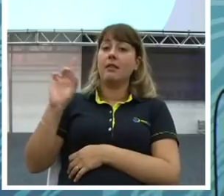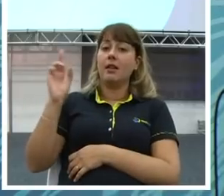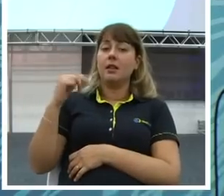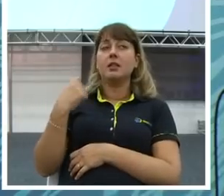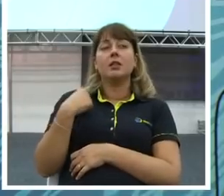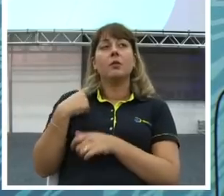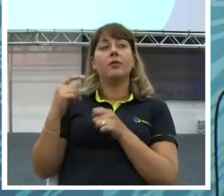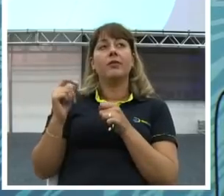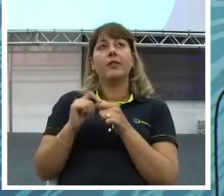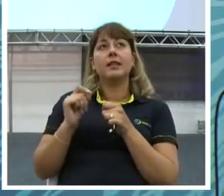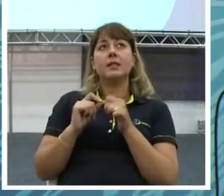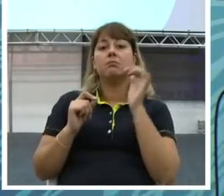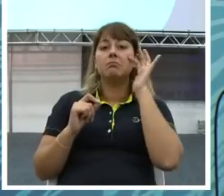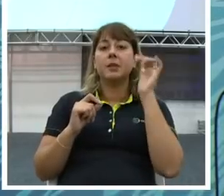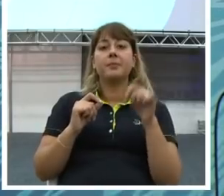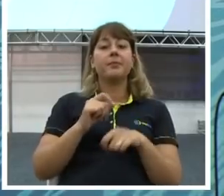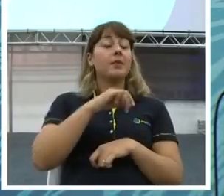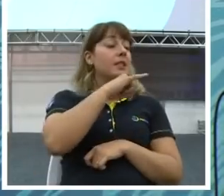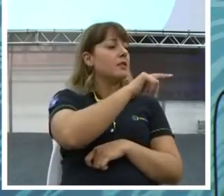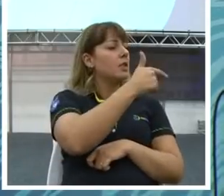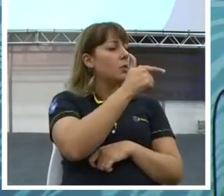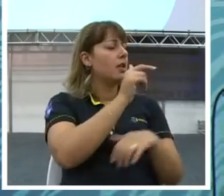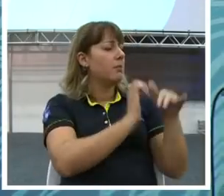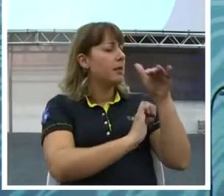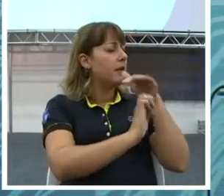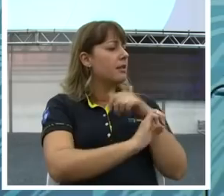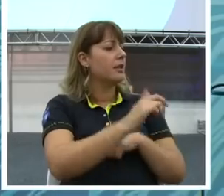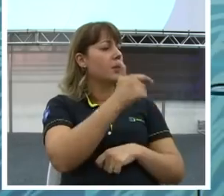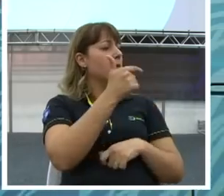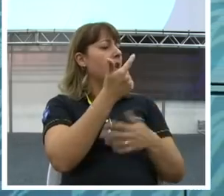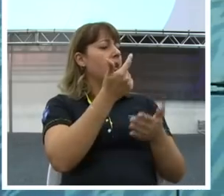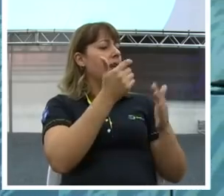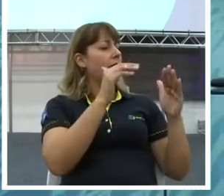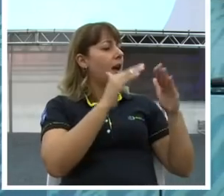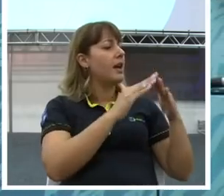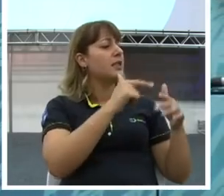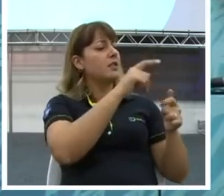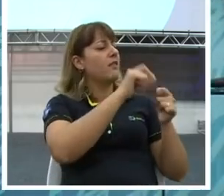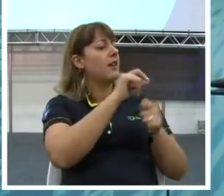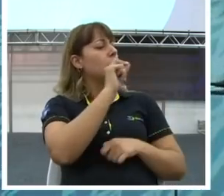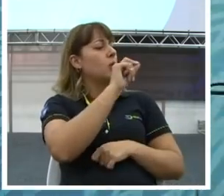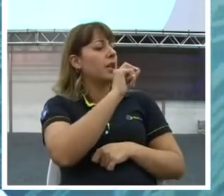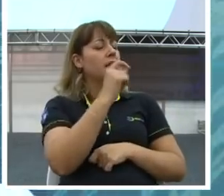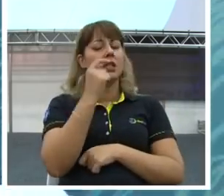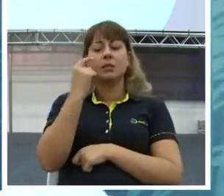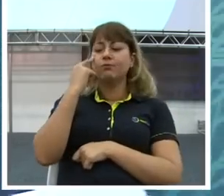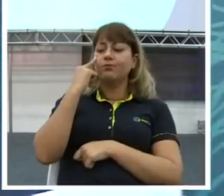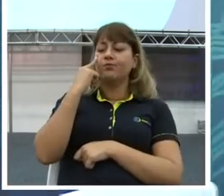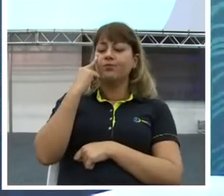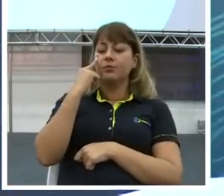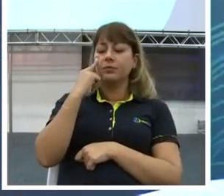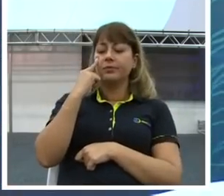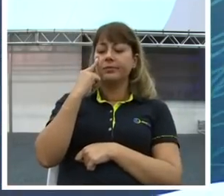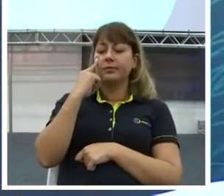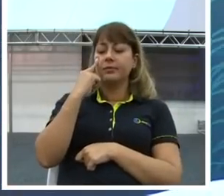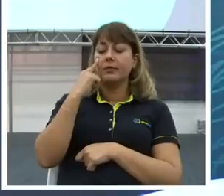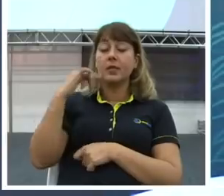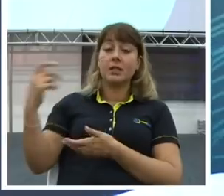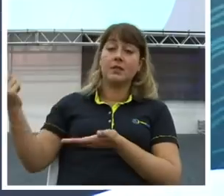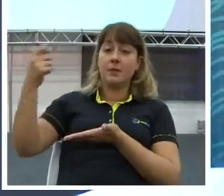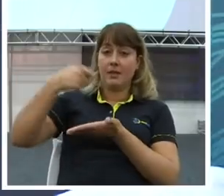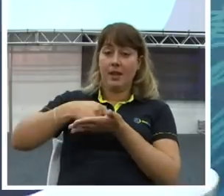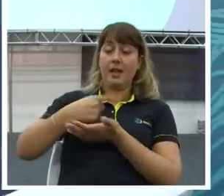a empresa, os 80 funcionários, não tivesse onde morar, o você faria com os cem reais? Ele falou.